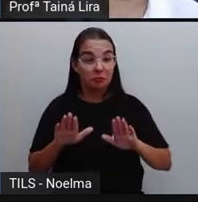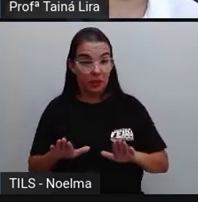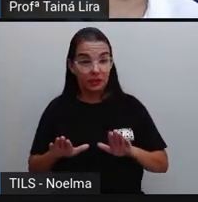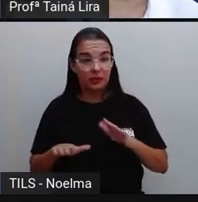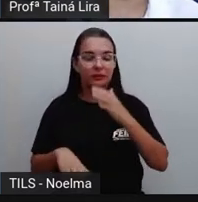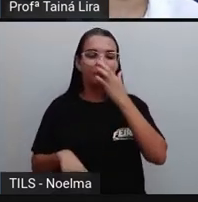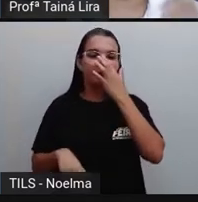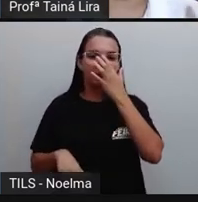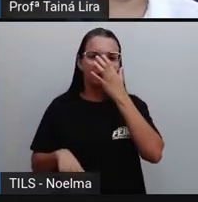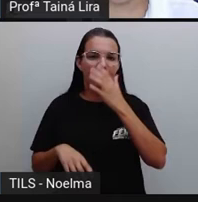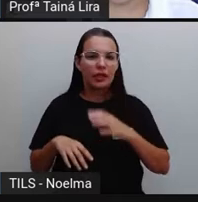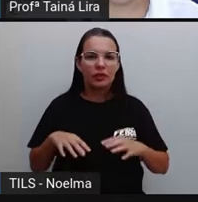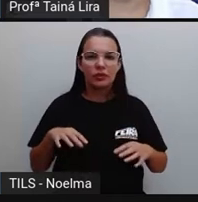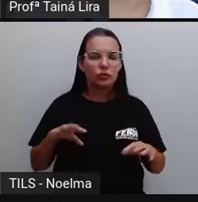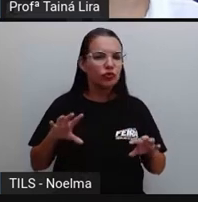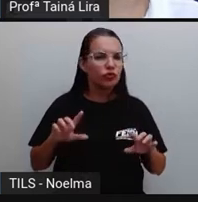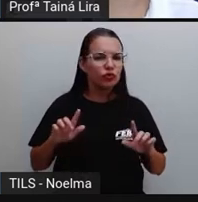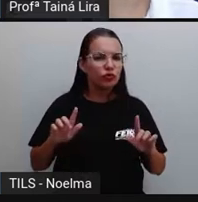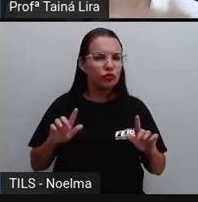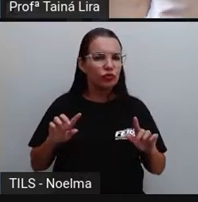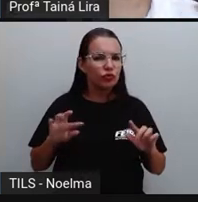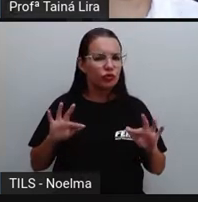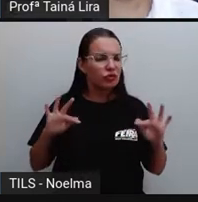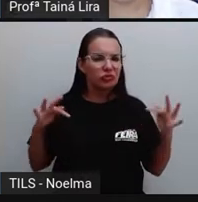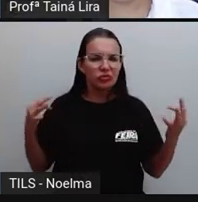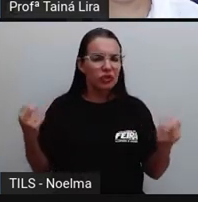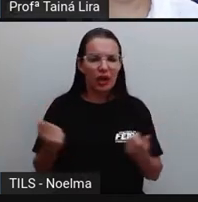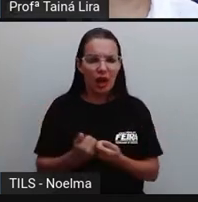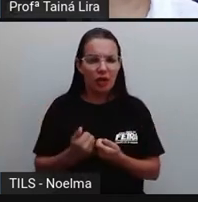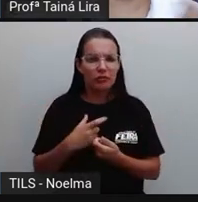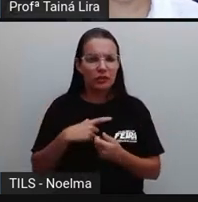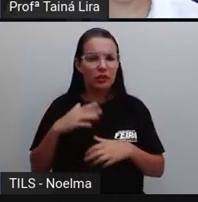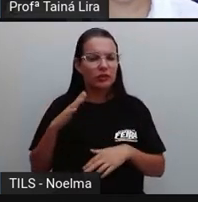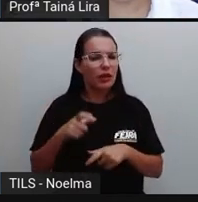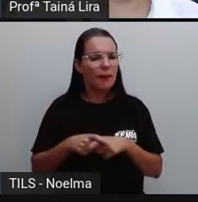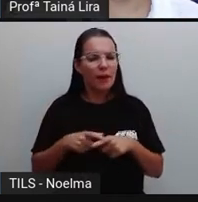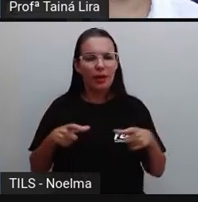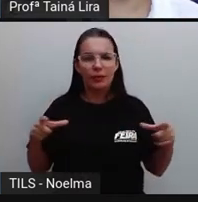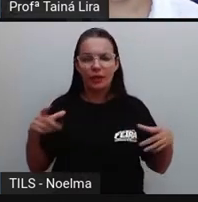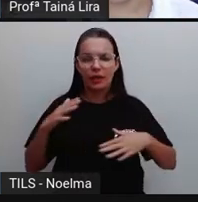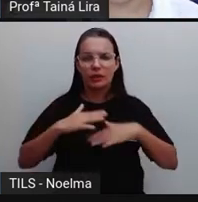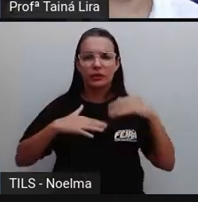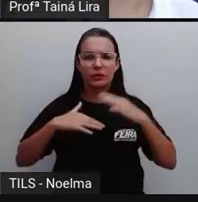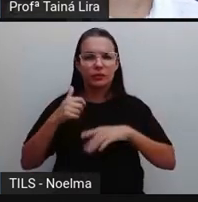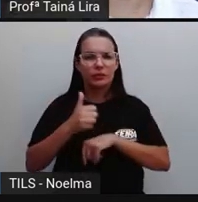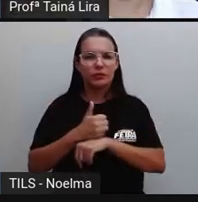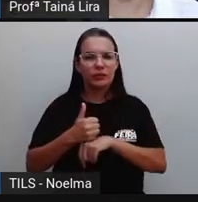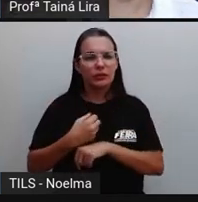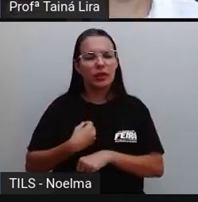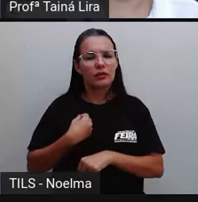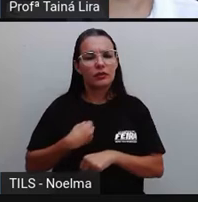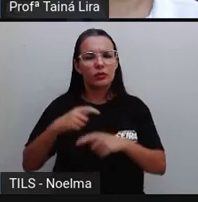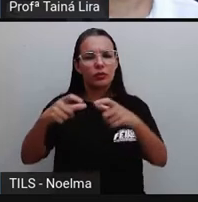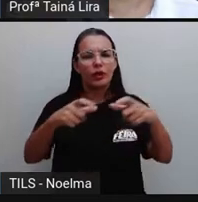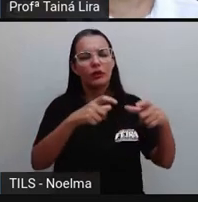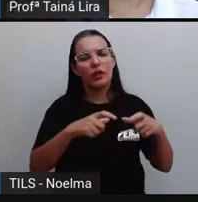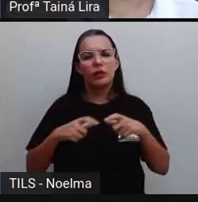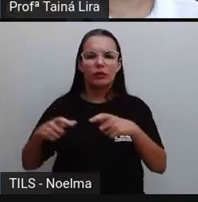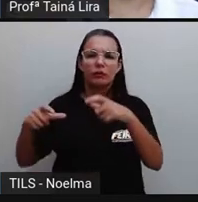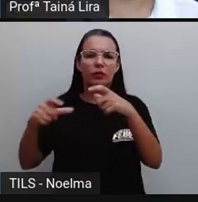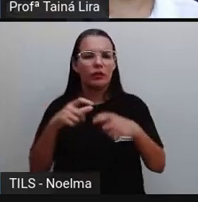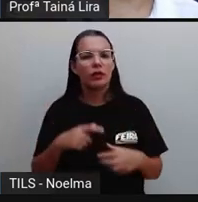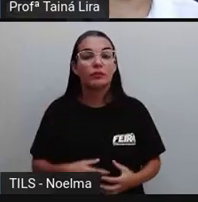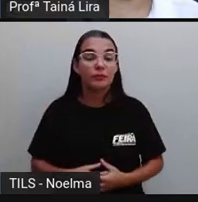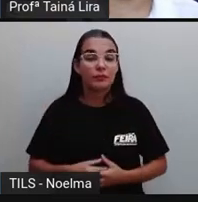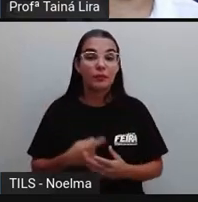de modo geral, a maioria das profissões existem aí em todos os lugares. Por quê, PRO? As